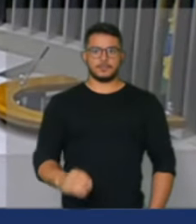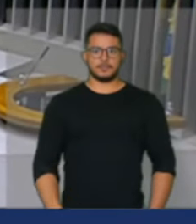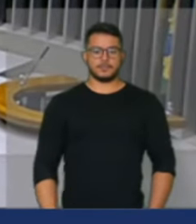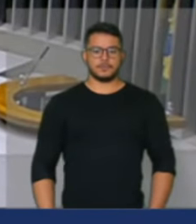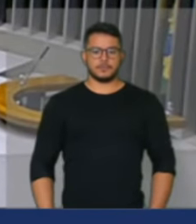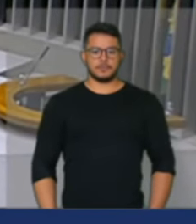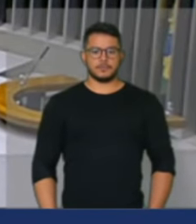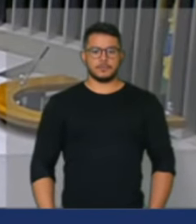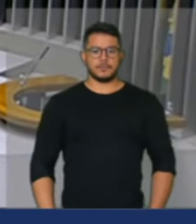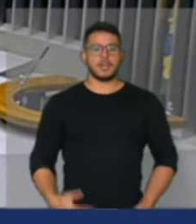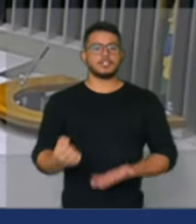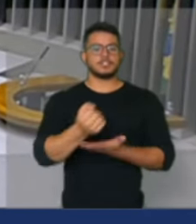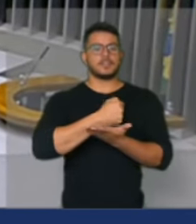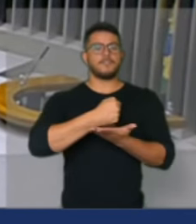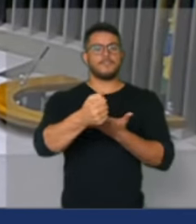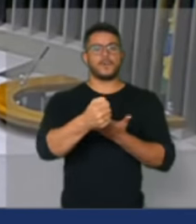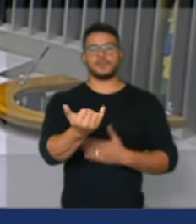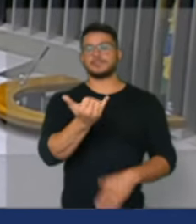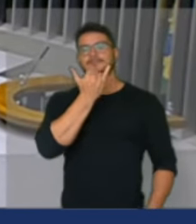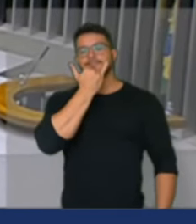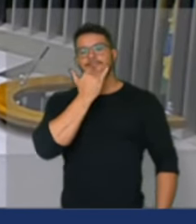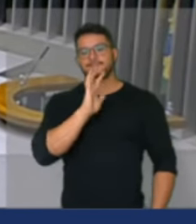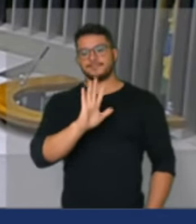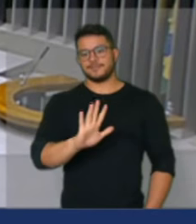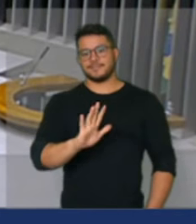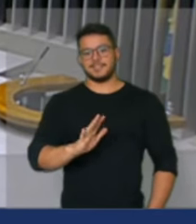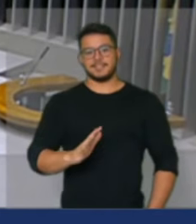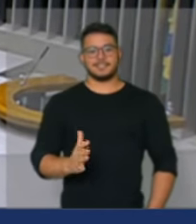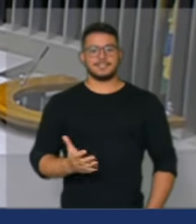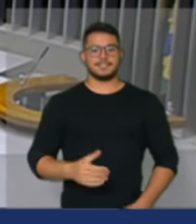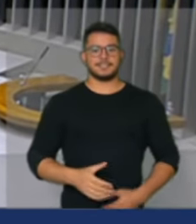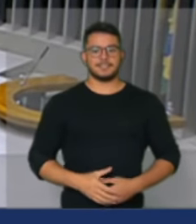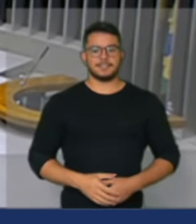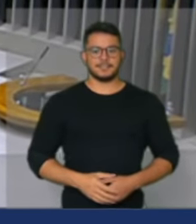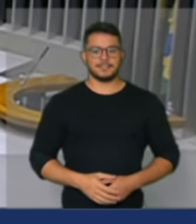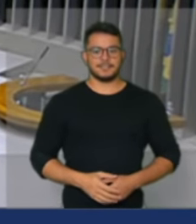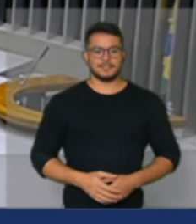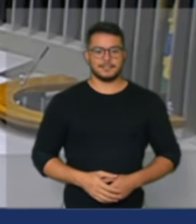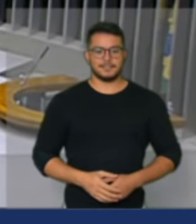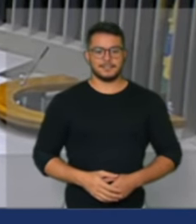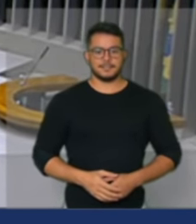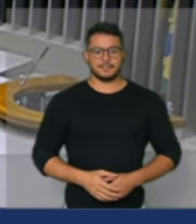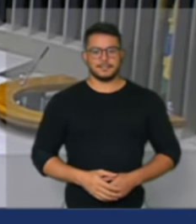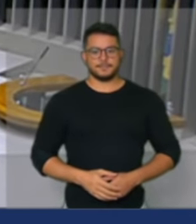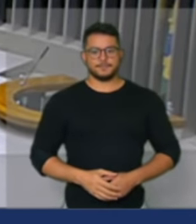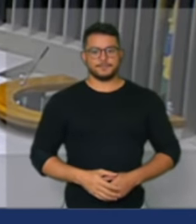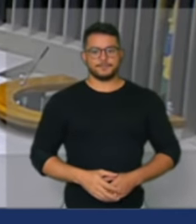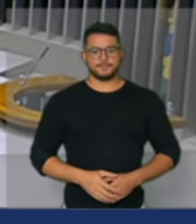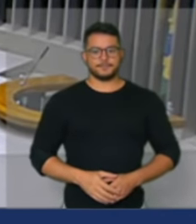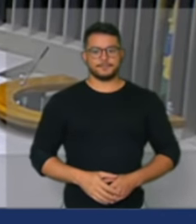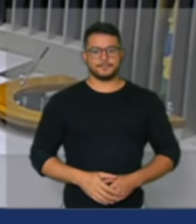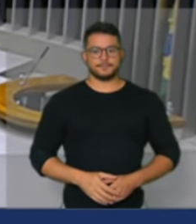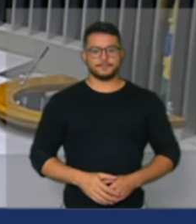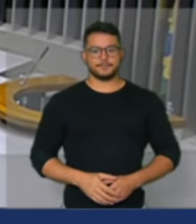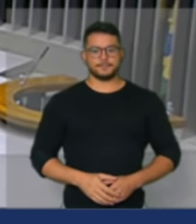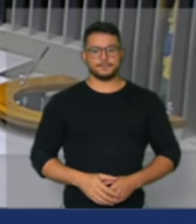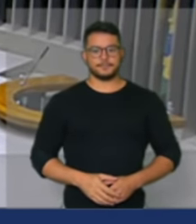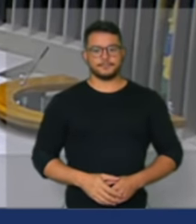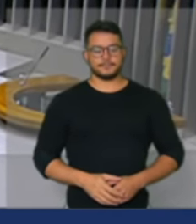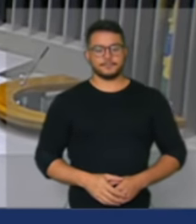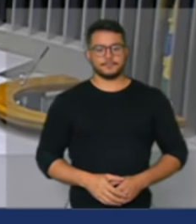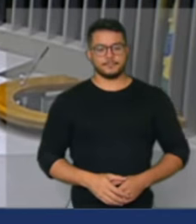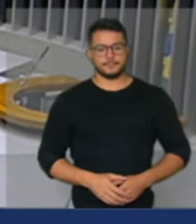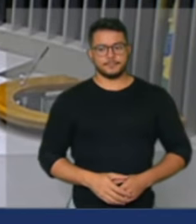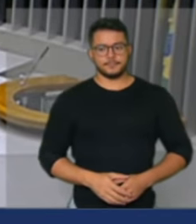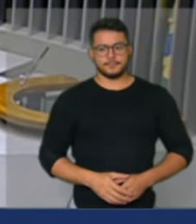Desculpa deputado Zé Neto desculpa é que o senhor vale em dobro então é por isso o discurso foi tão bem colocado